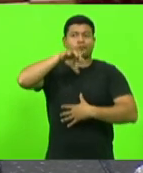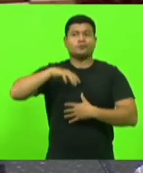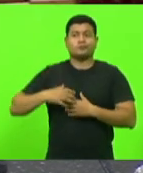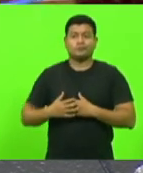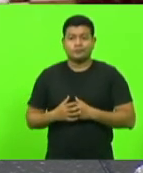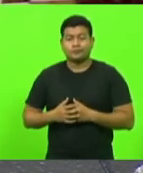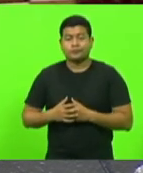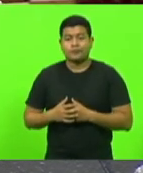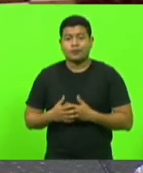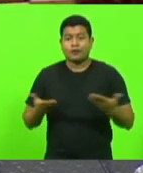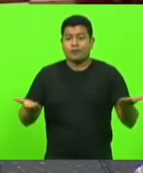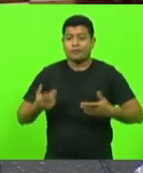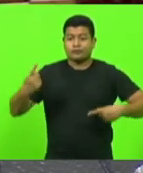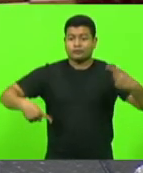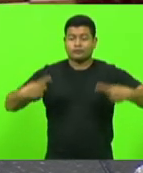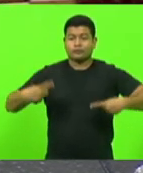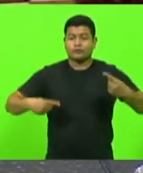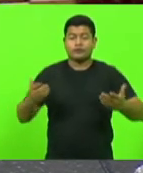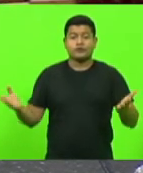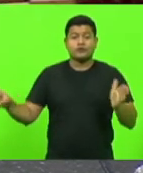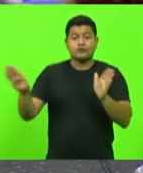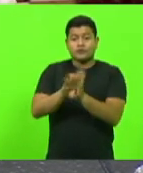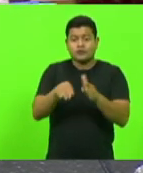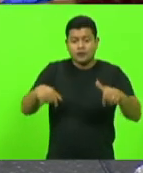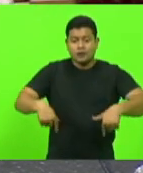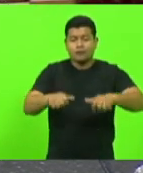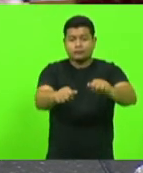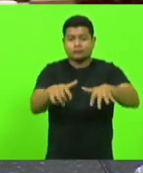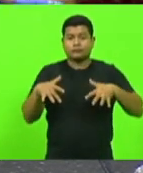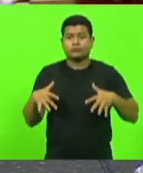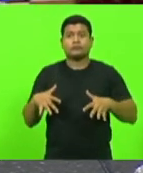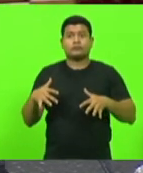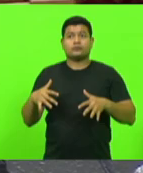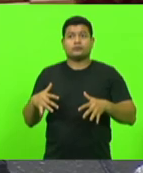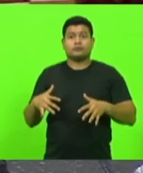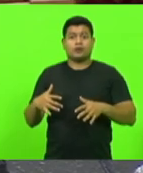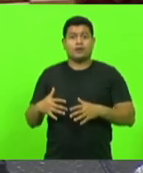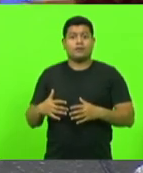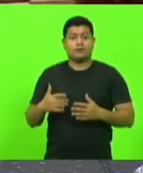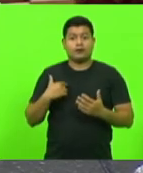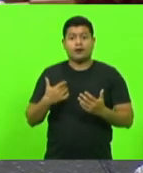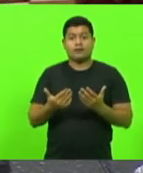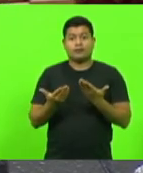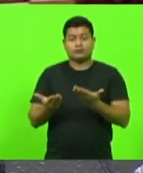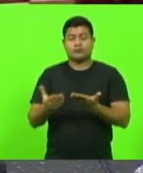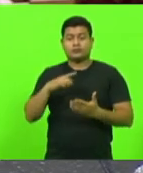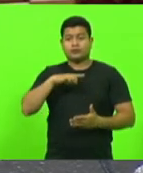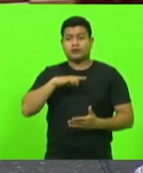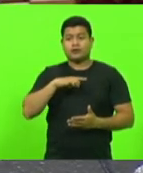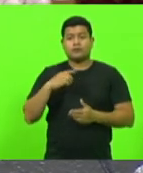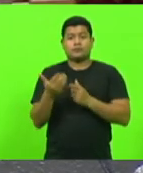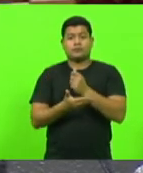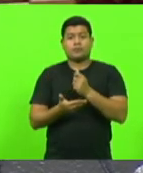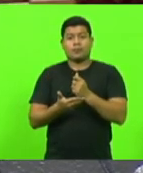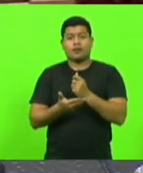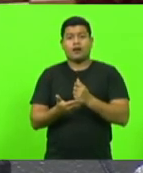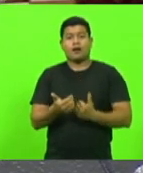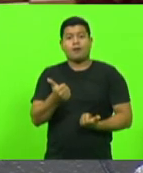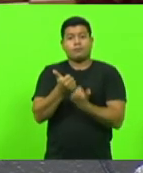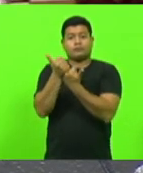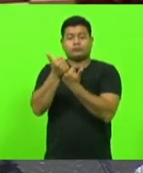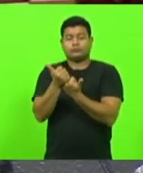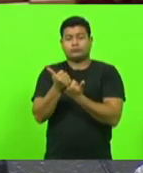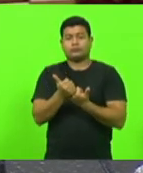vem ao plenário desta Casa, referendado pelas duas principais comissões deste Parlamento, CCJ e